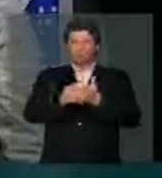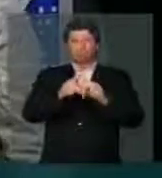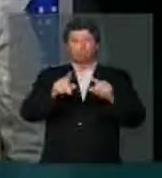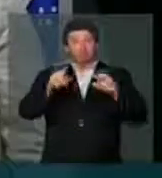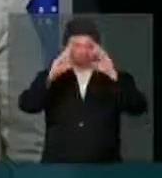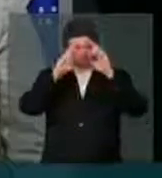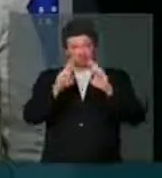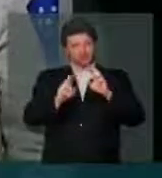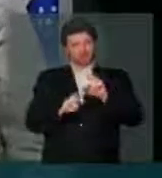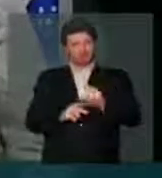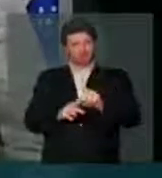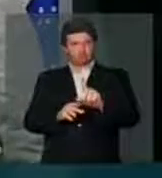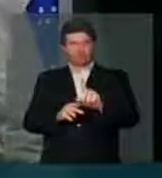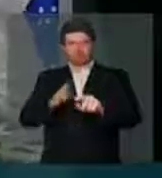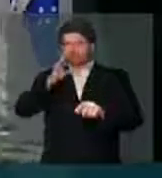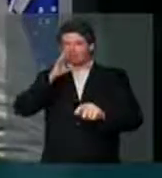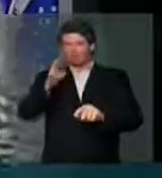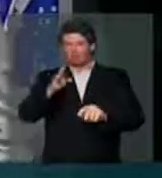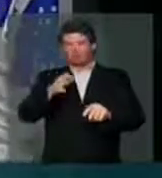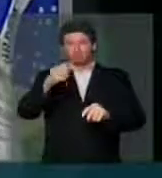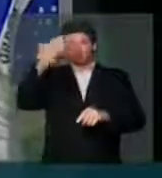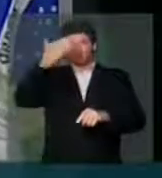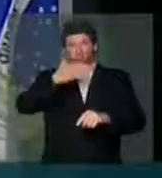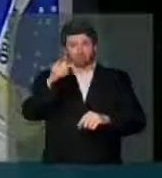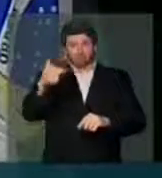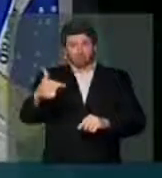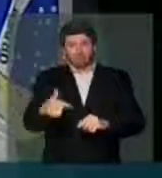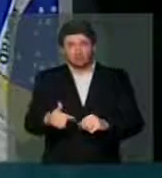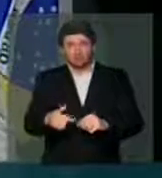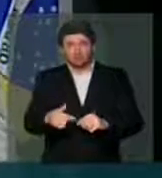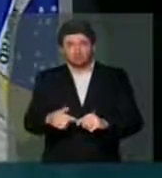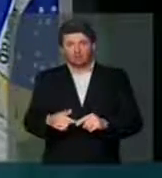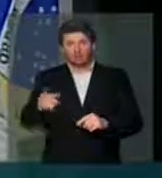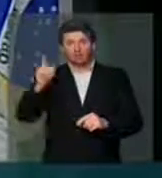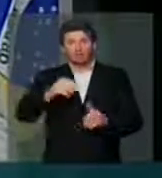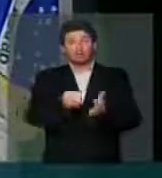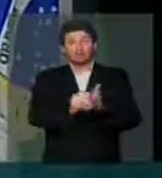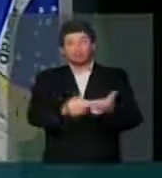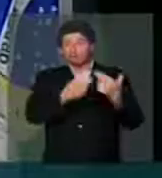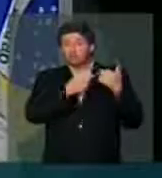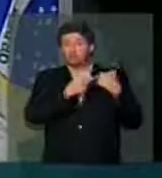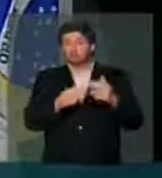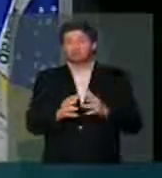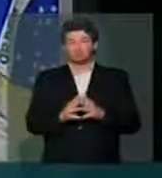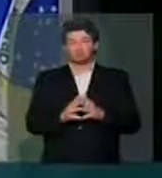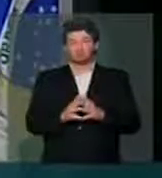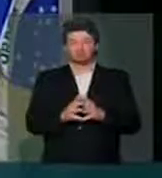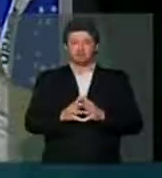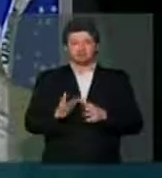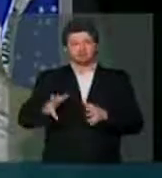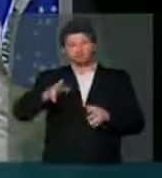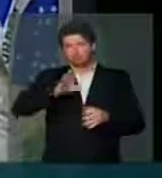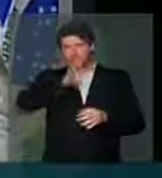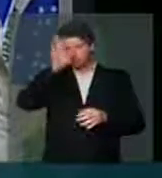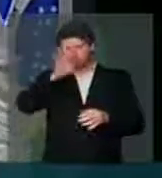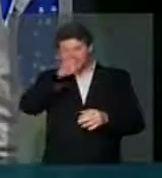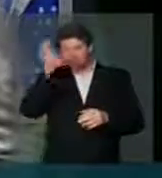a acusação em provas é uma irresponsabilidade ou a legendade